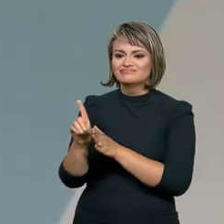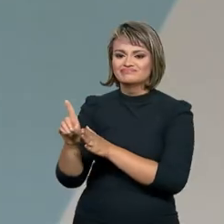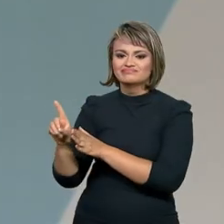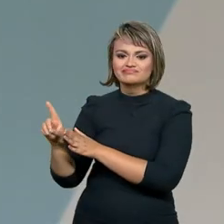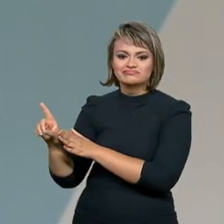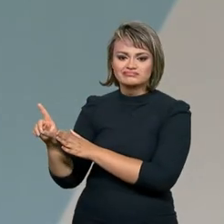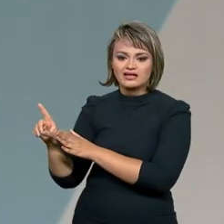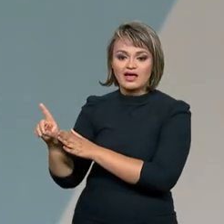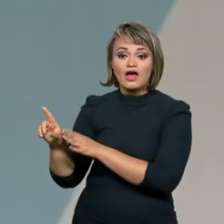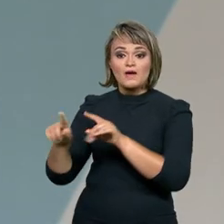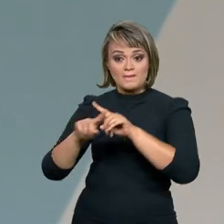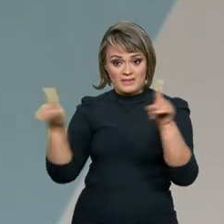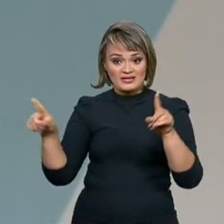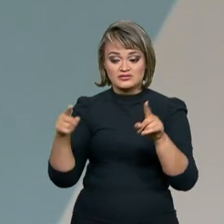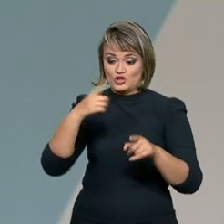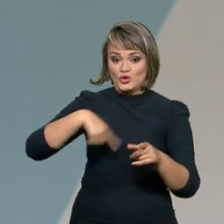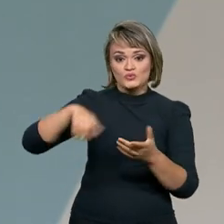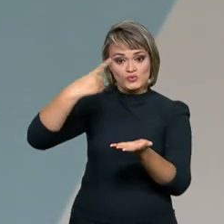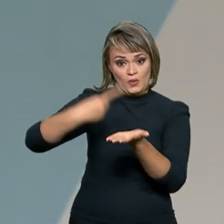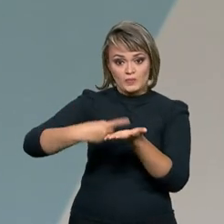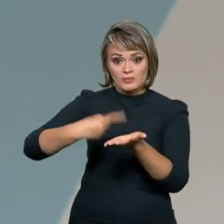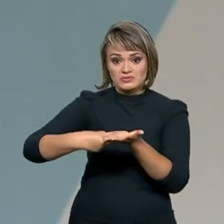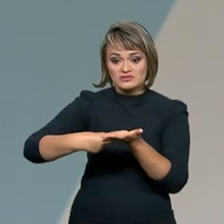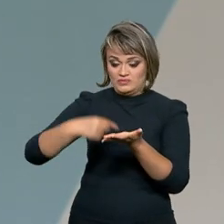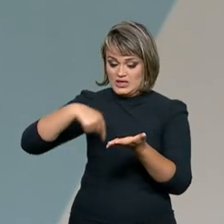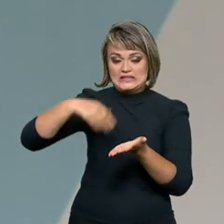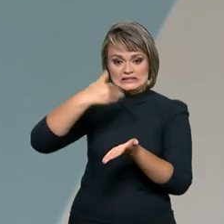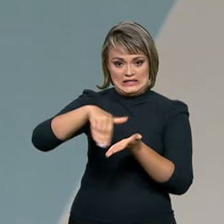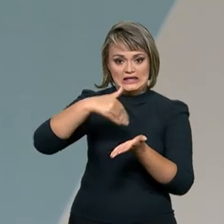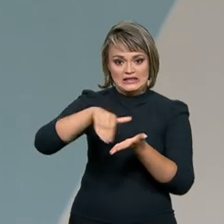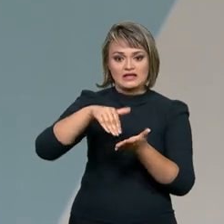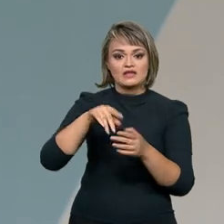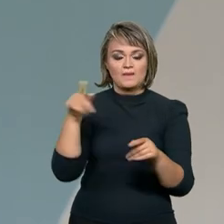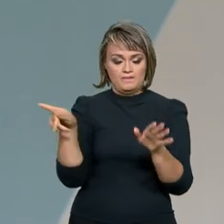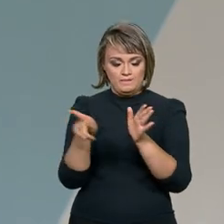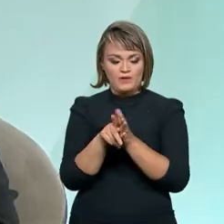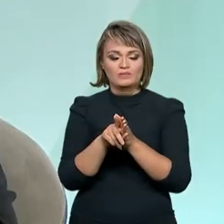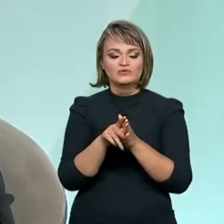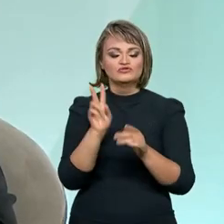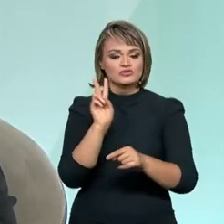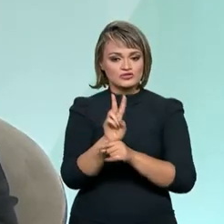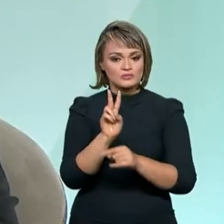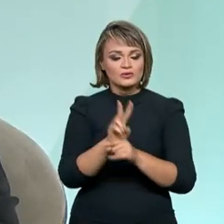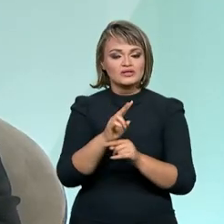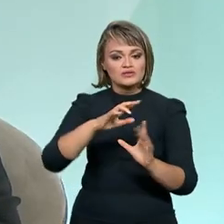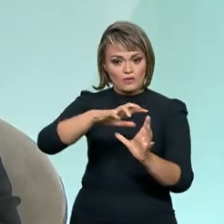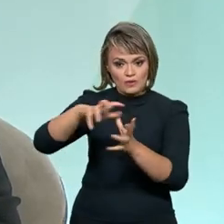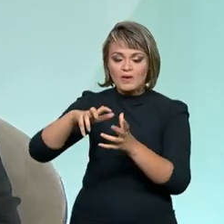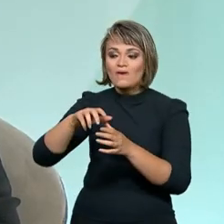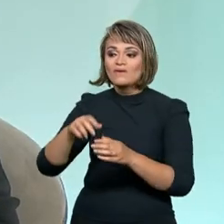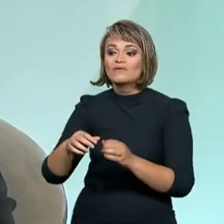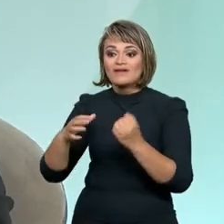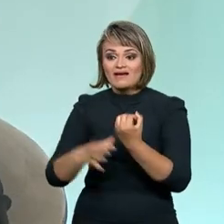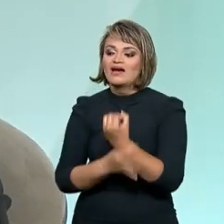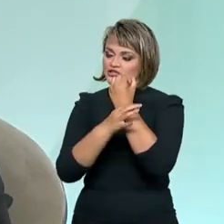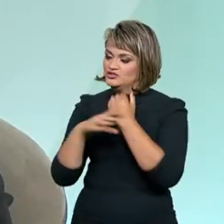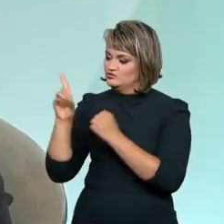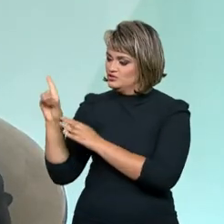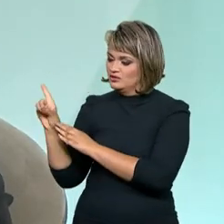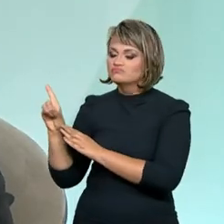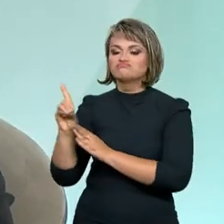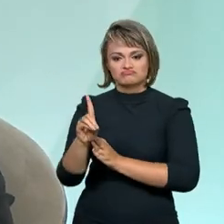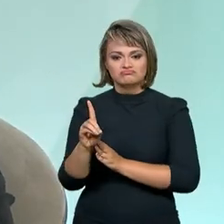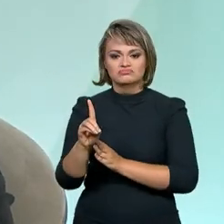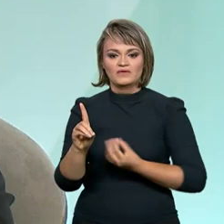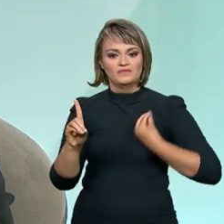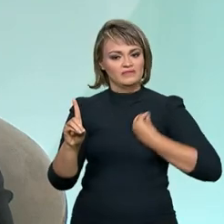É nosso compromisso, enquanto Secretaria Nacional de Proteção Global, assegurar esses direitos. E nós fazemos